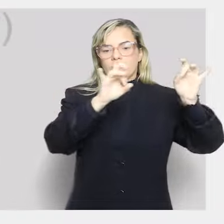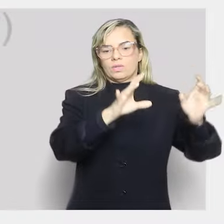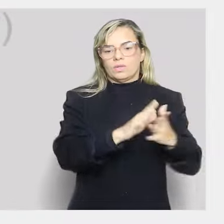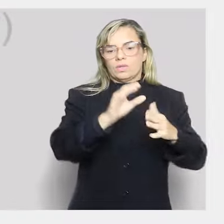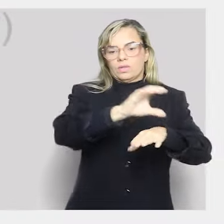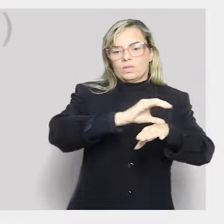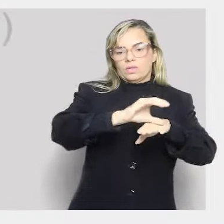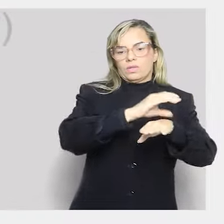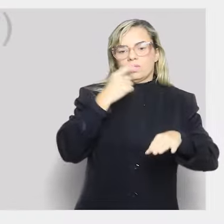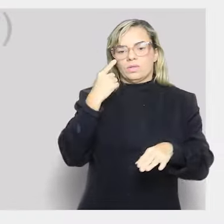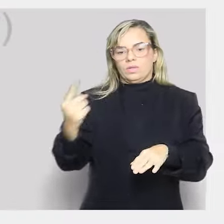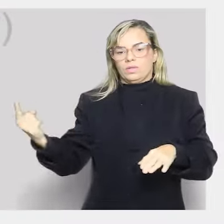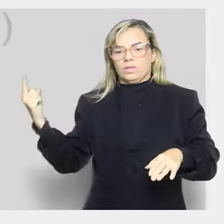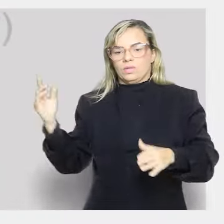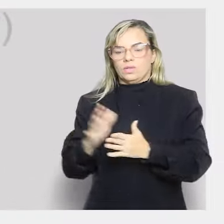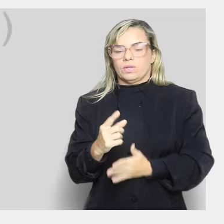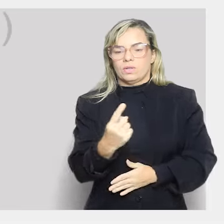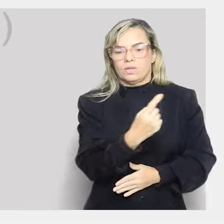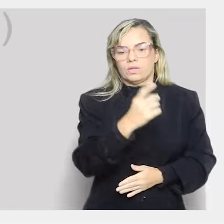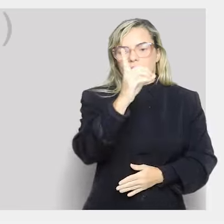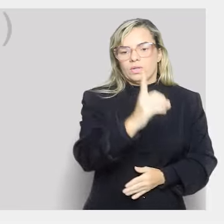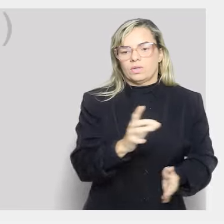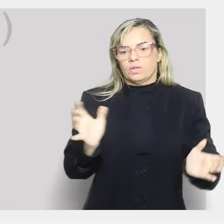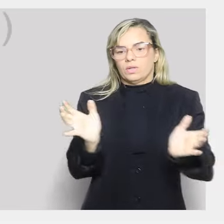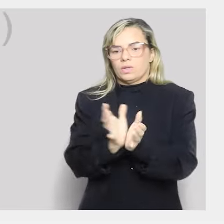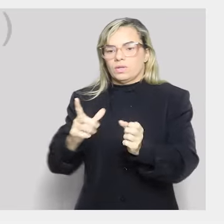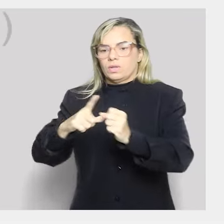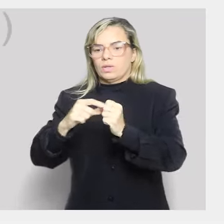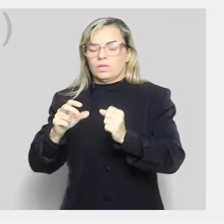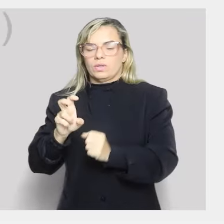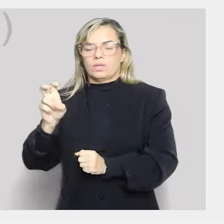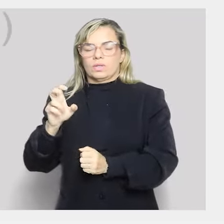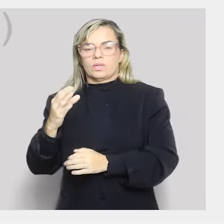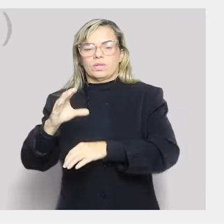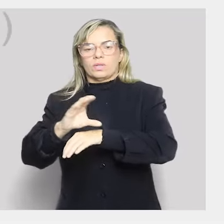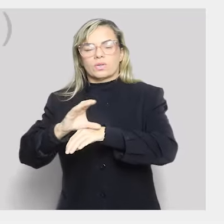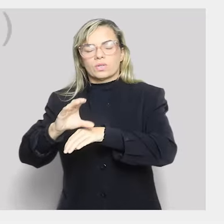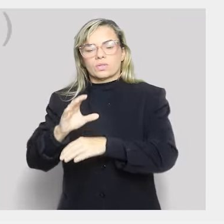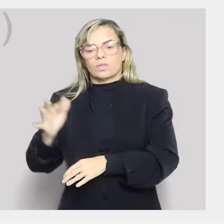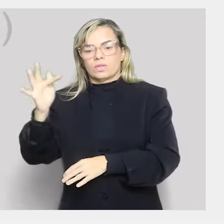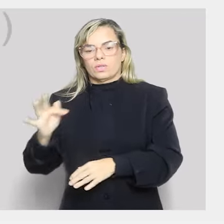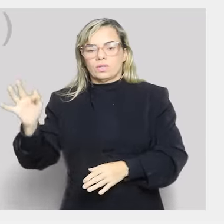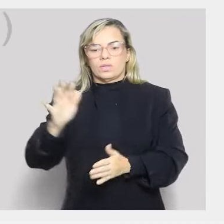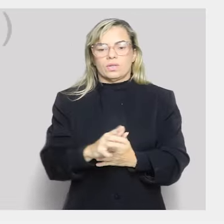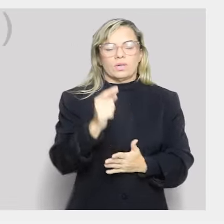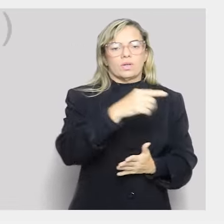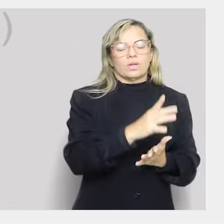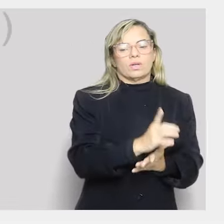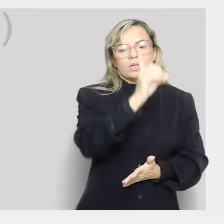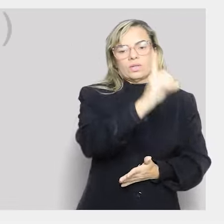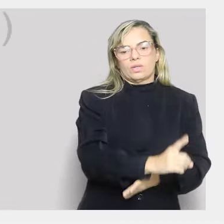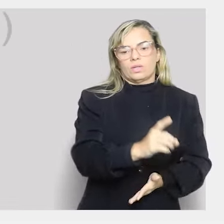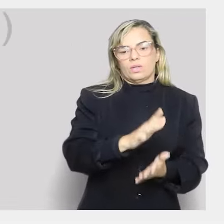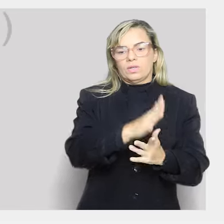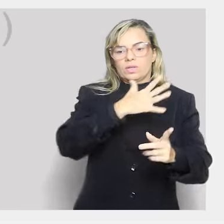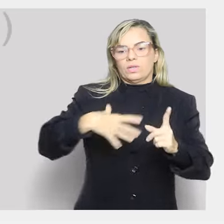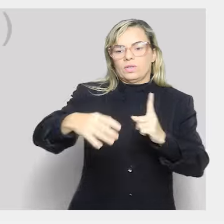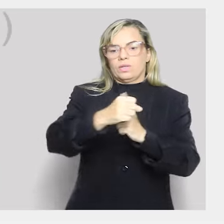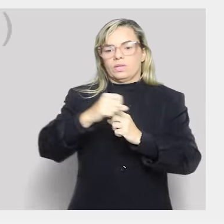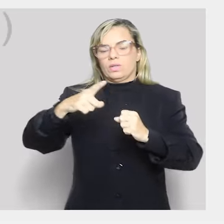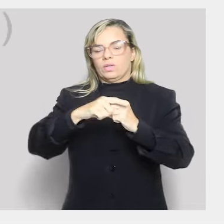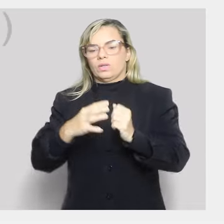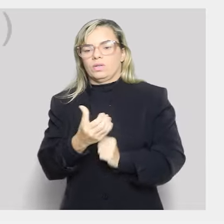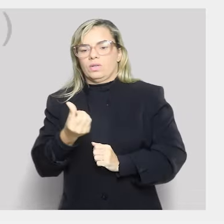direitos individuais e coletivos, está lá no artigo 5º da Constituição. Direitos sociais estão do artigo